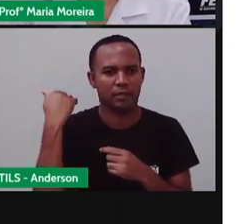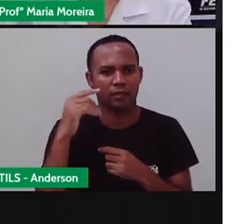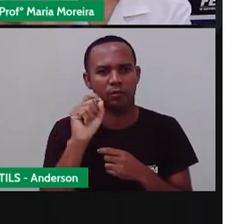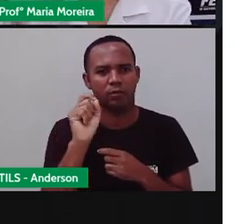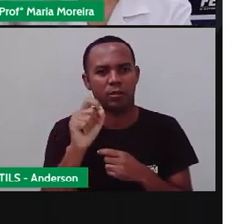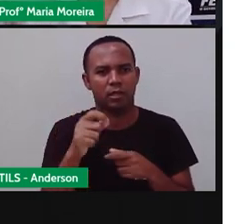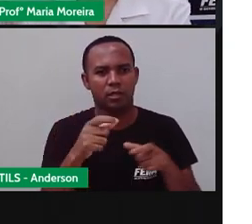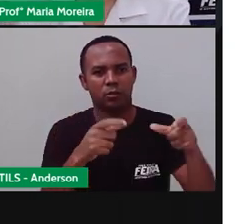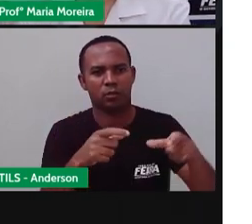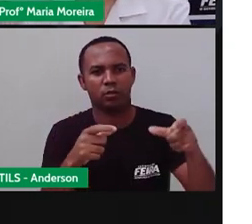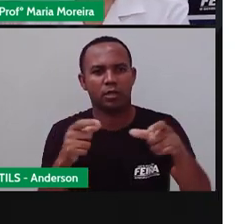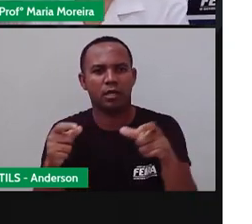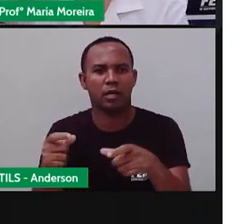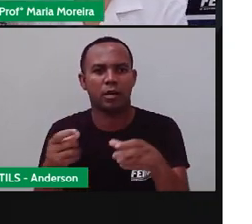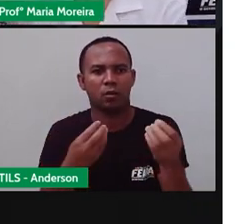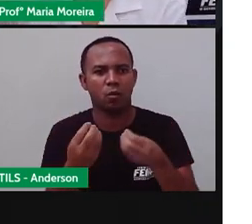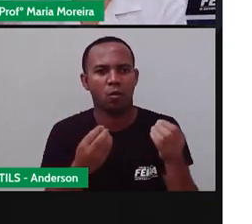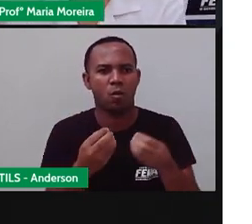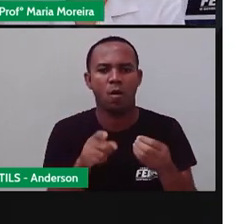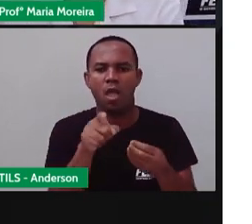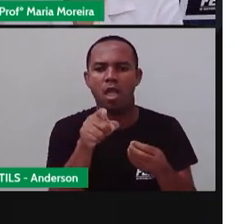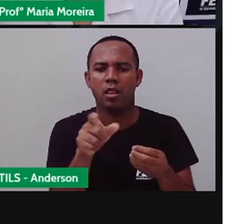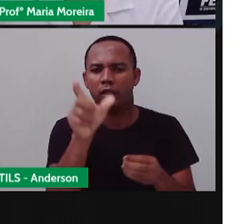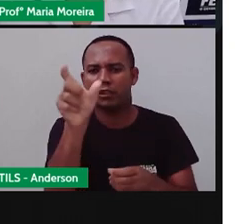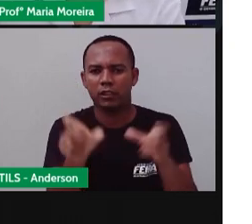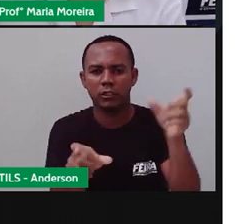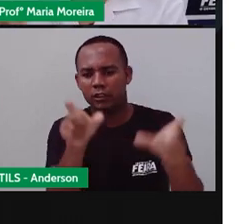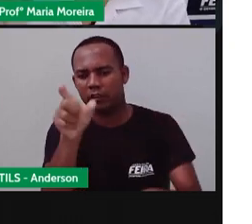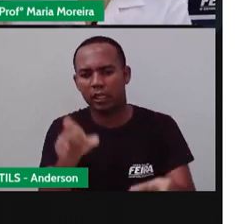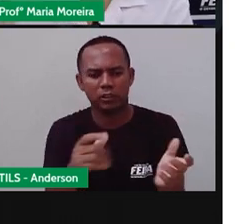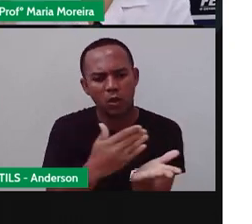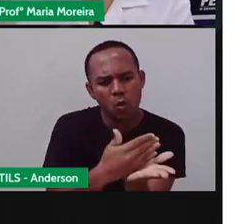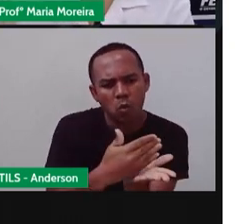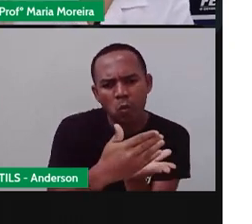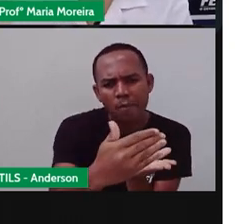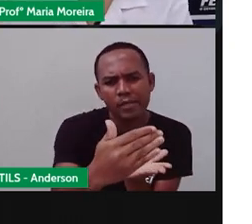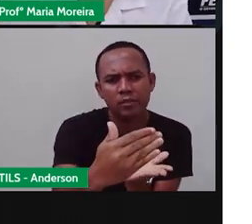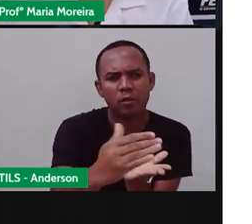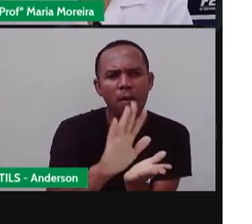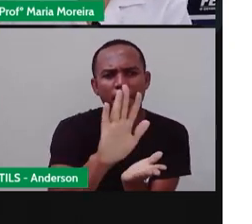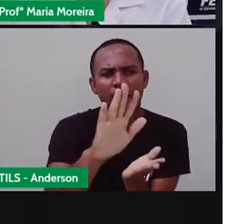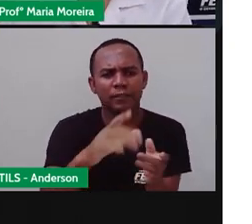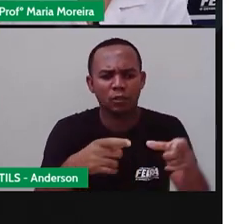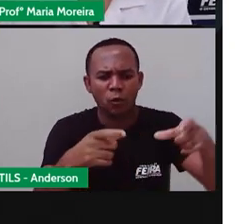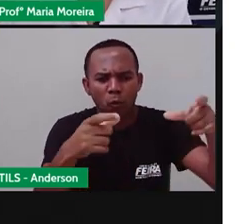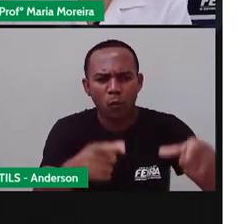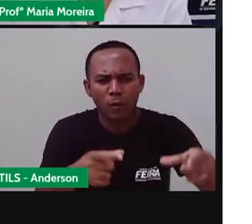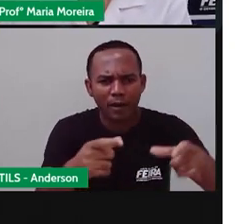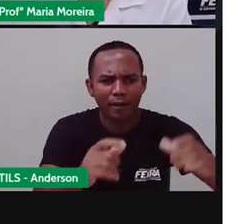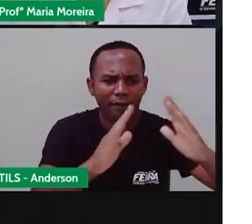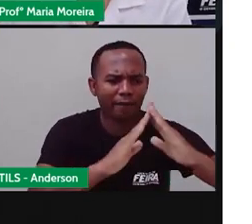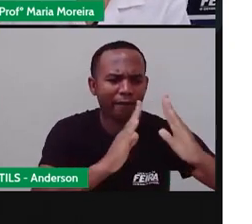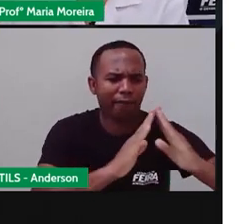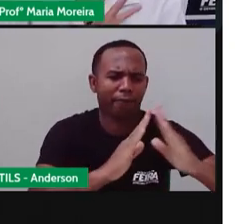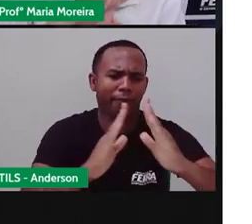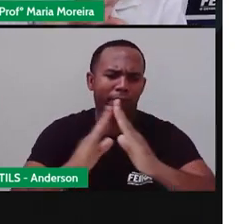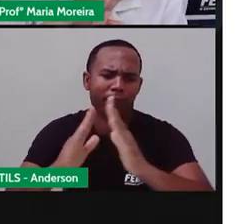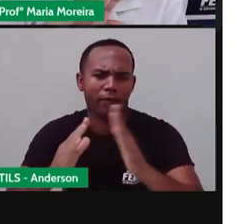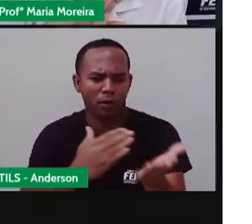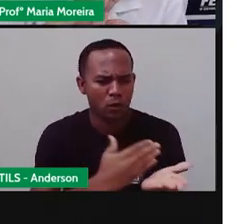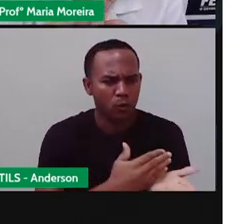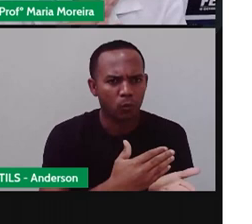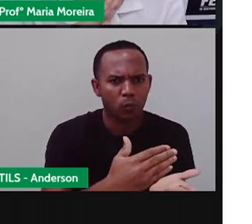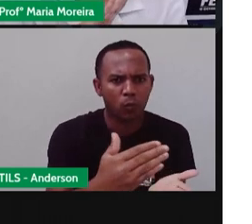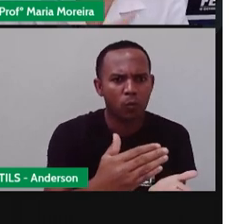E como esses bairros tinham identidade, como eles cresciam? Com o crescimento desses bairros, né? Que a gente viu